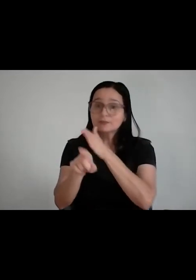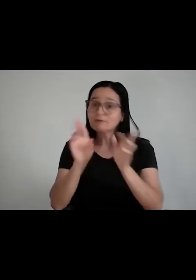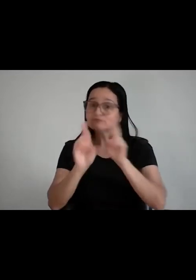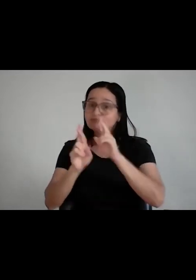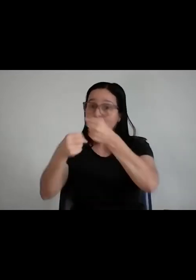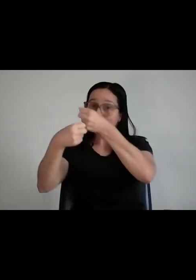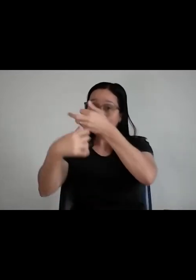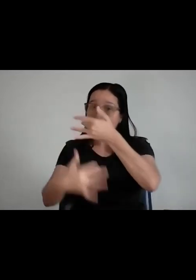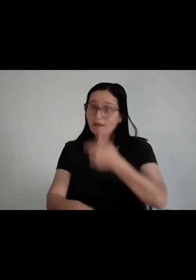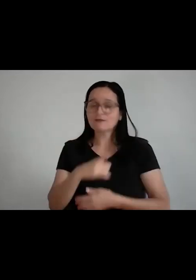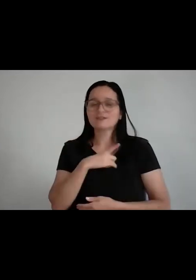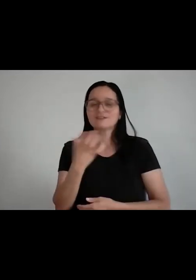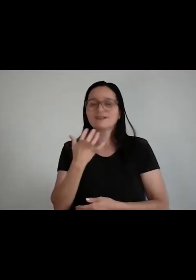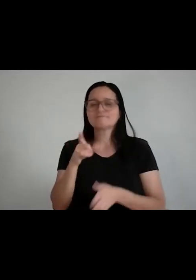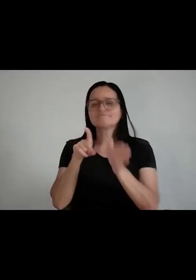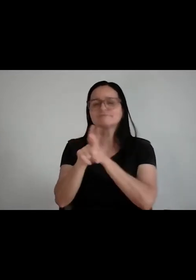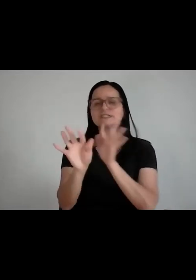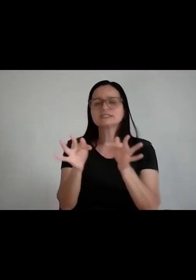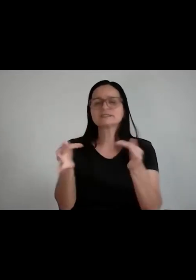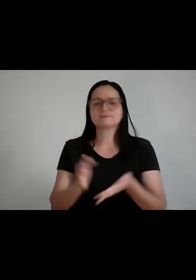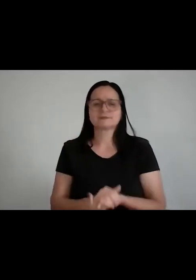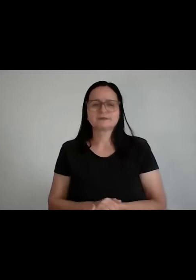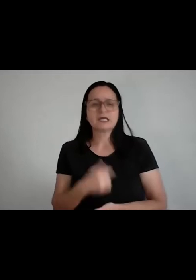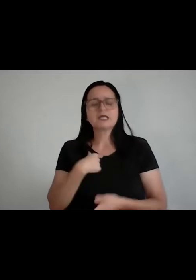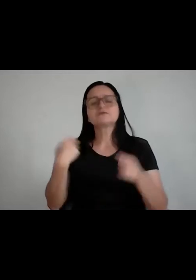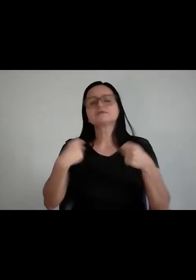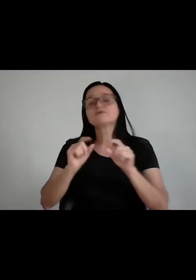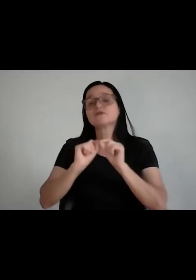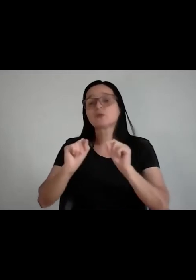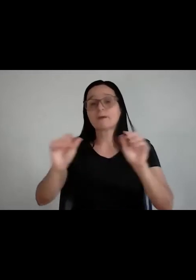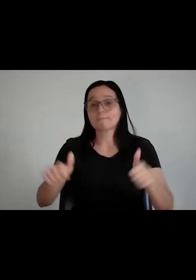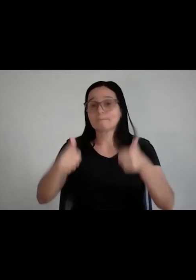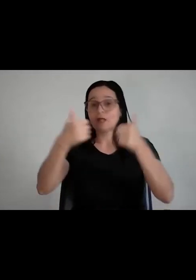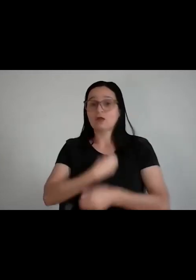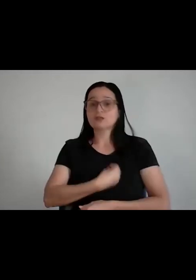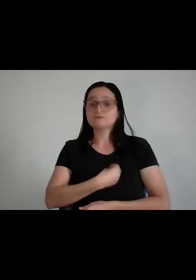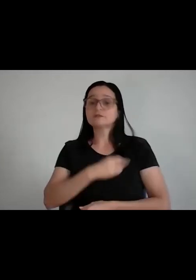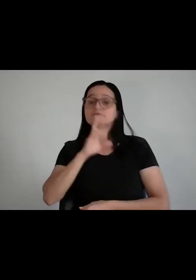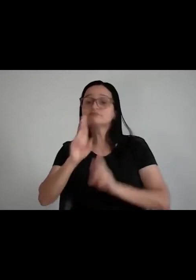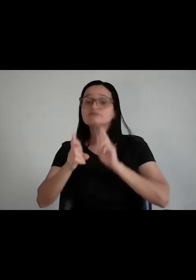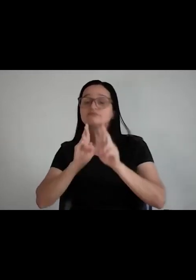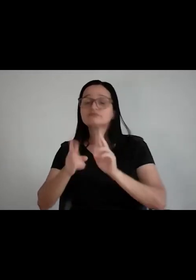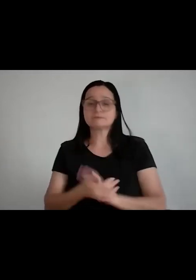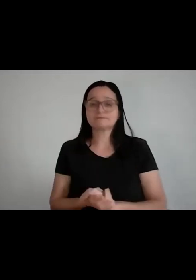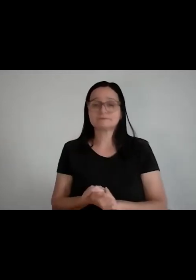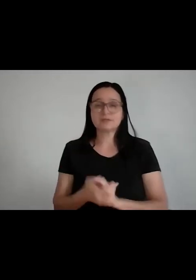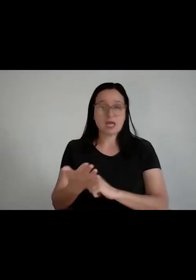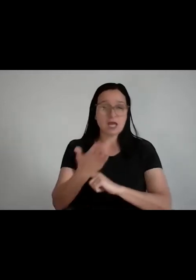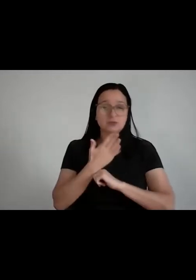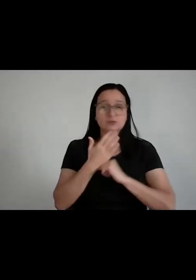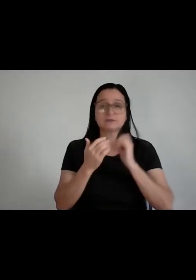simples, né? O que eu preciso fazer para melhorar de vida? Vamos lá, cadê? Aline, me ajuda aí, se alguém responder.